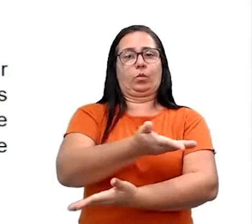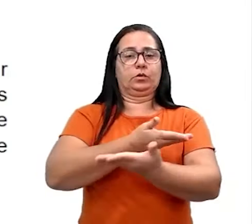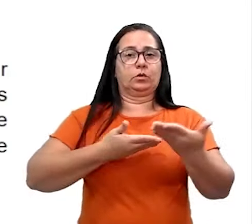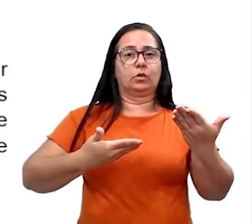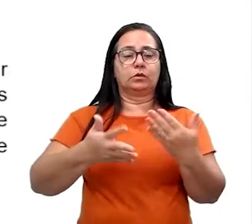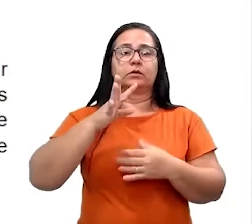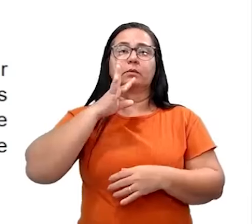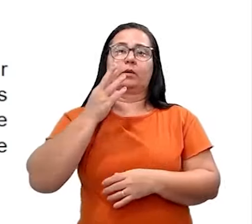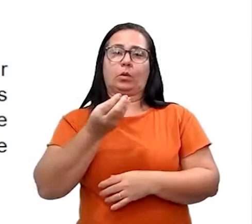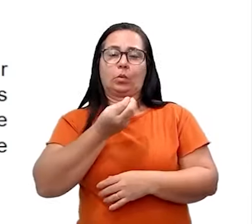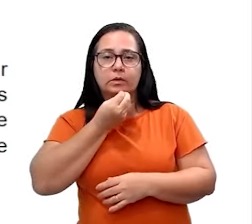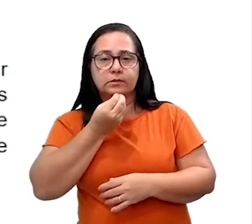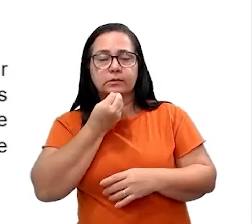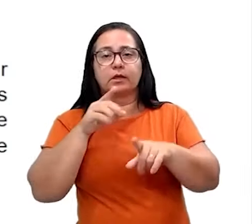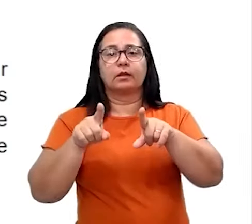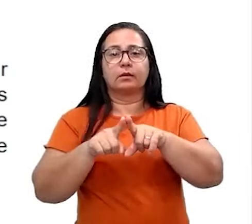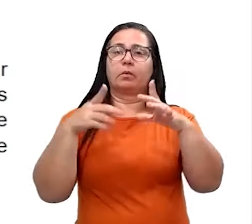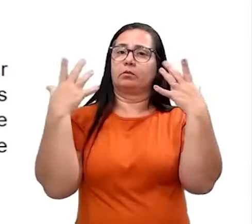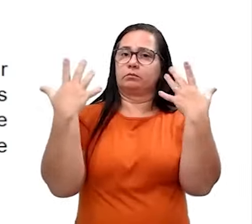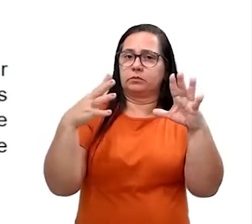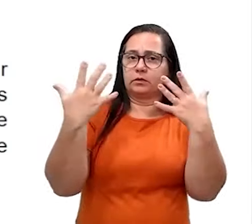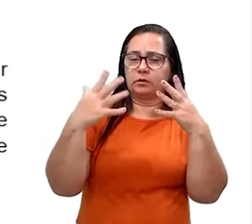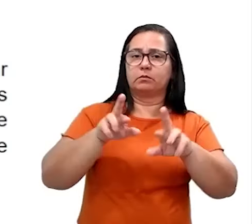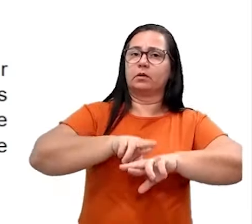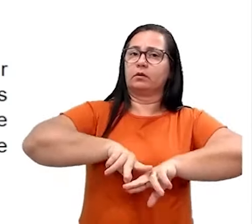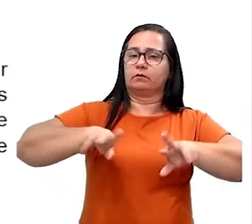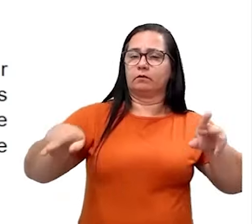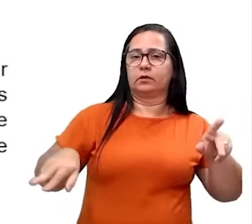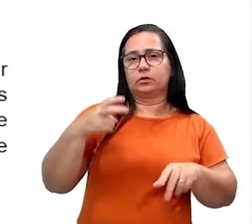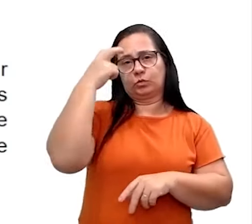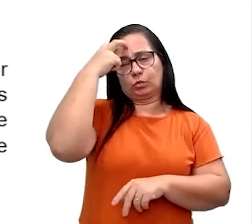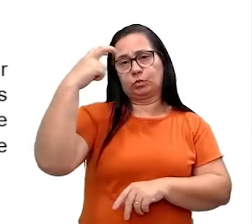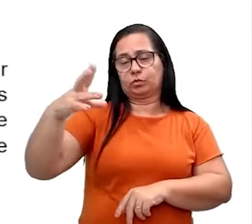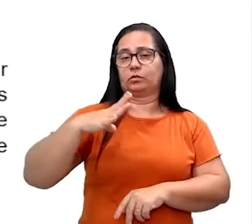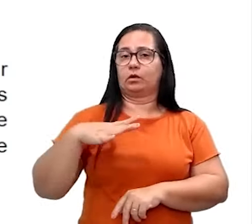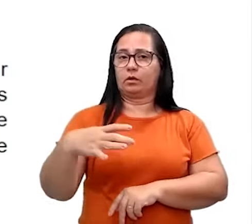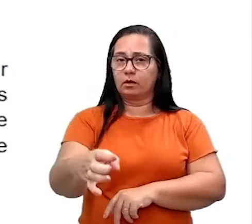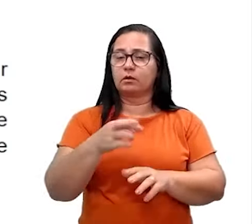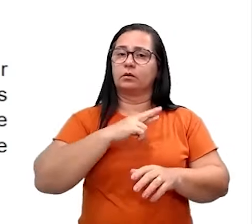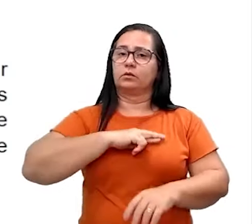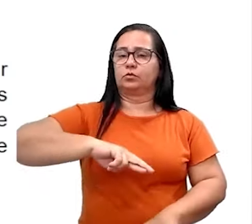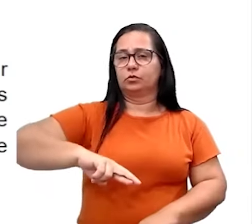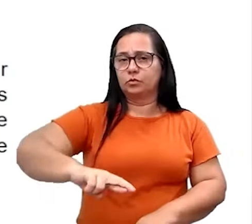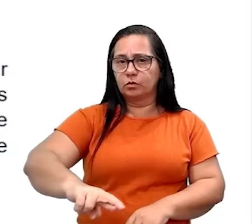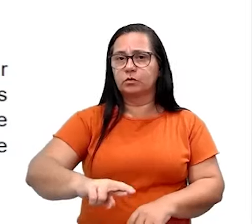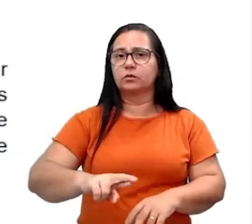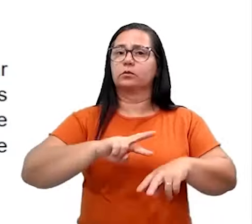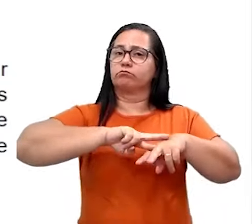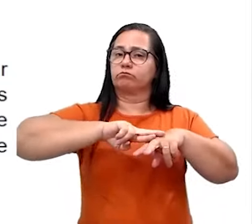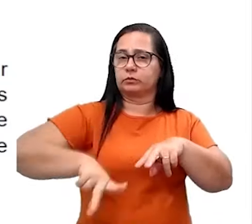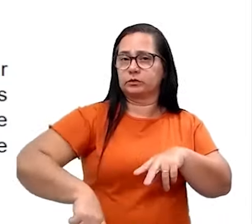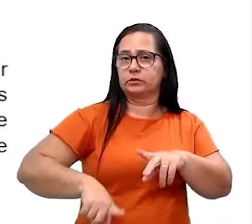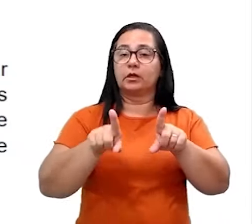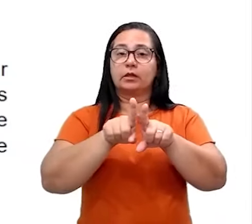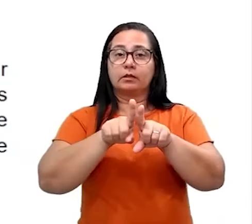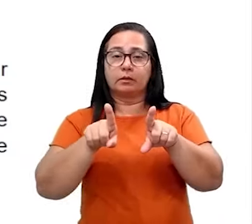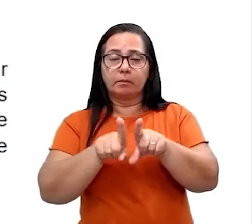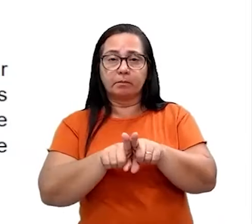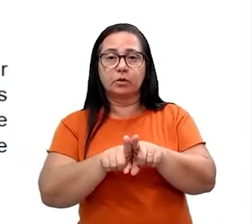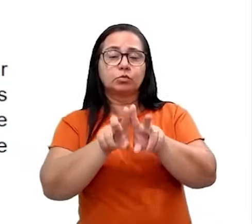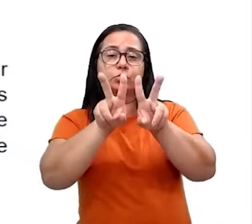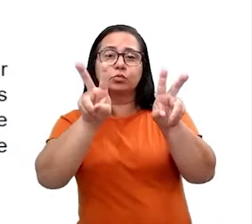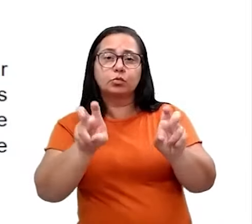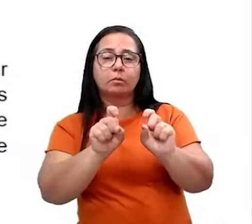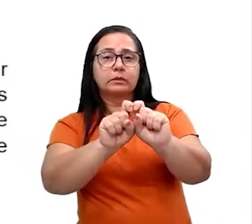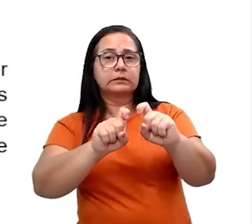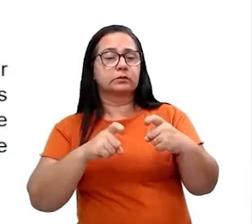conhecer e celebrar diferentes culturas éticas, religiosas, de gêneros e de orientações sexuais